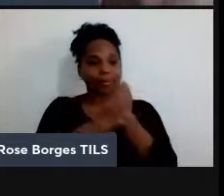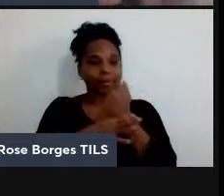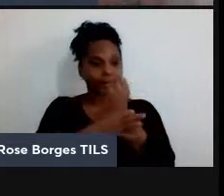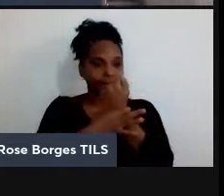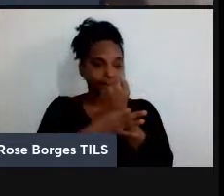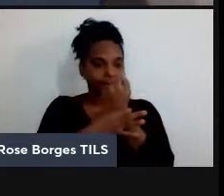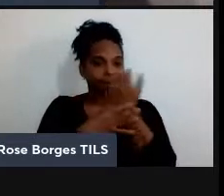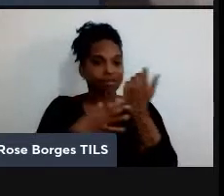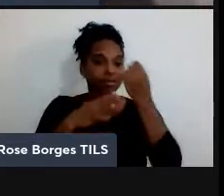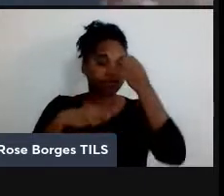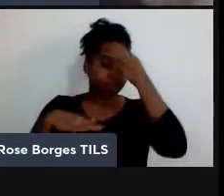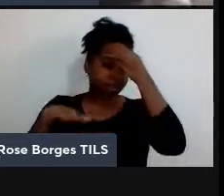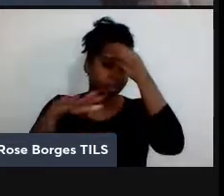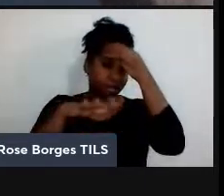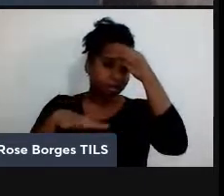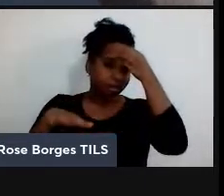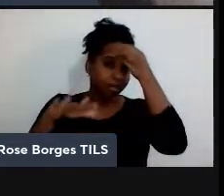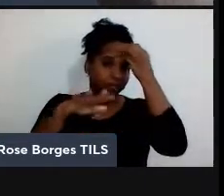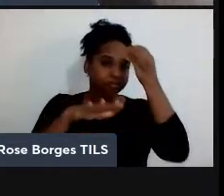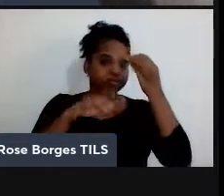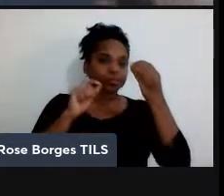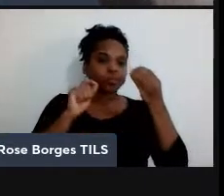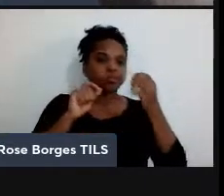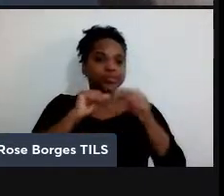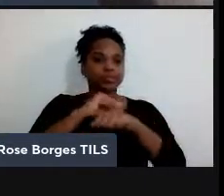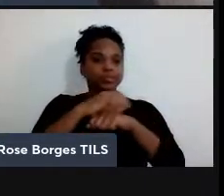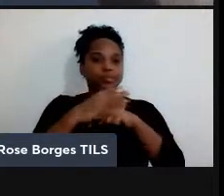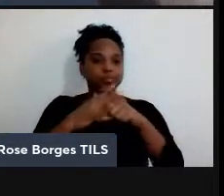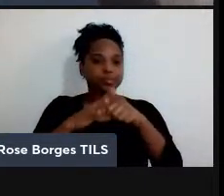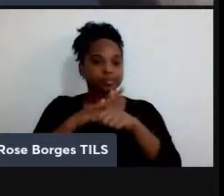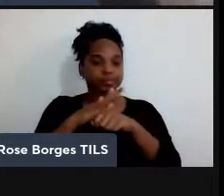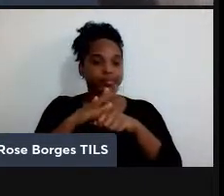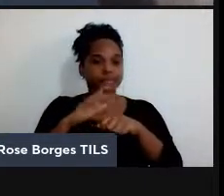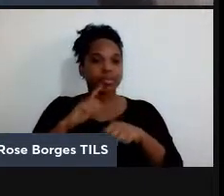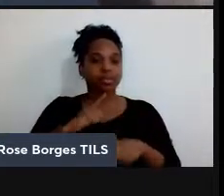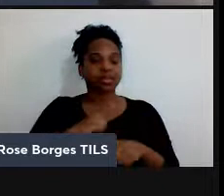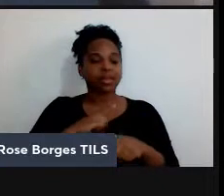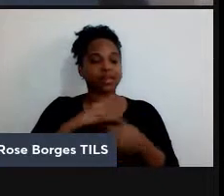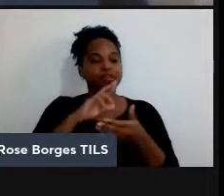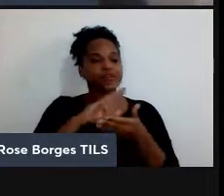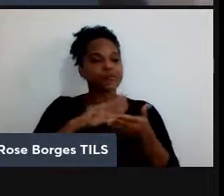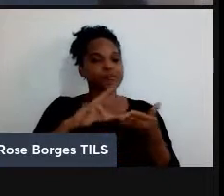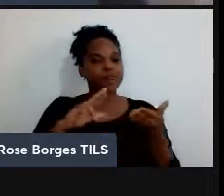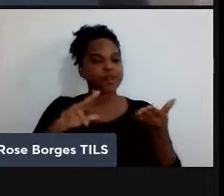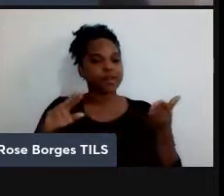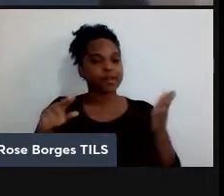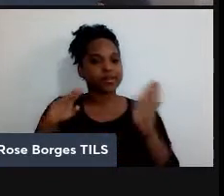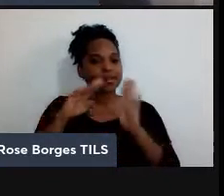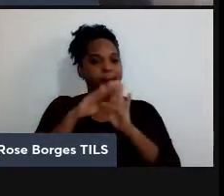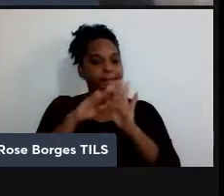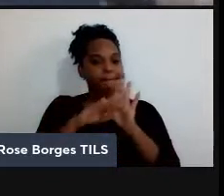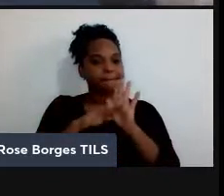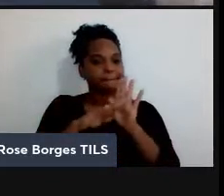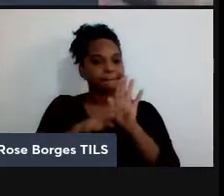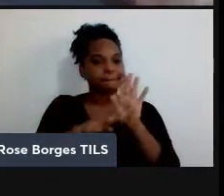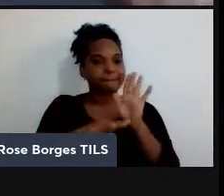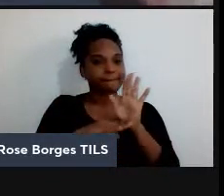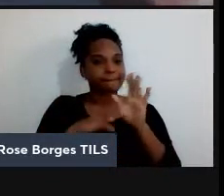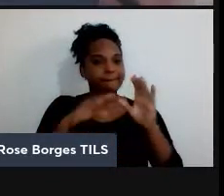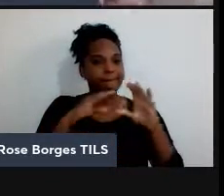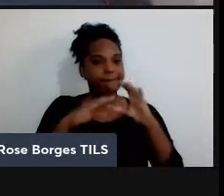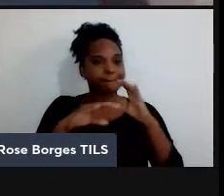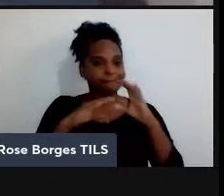comunicação quântica, ela abrange aí uma gama de diferentes protocolos de comunicação. E o que eu vou fazer aqui é